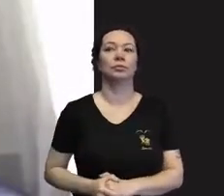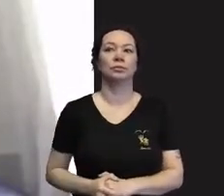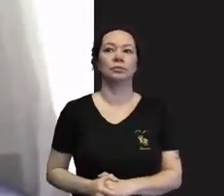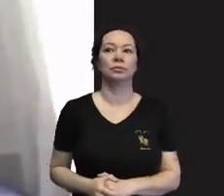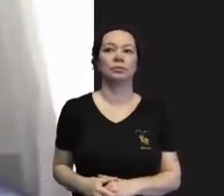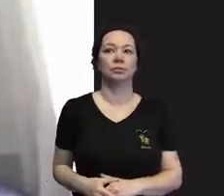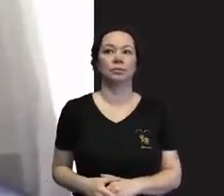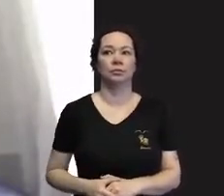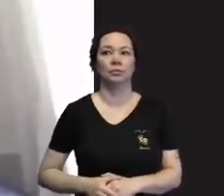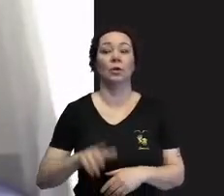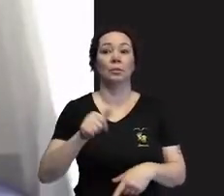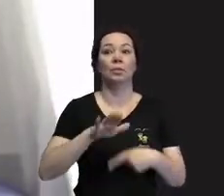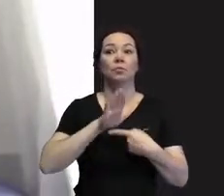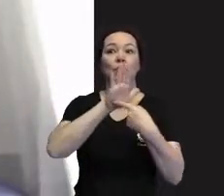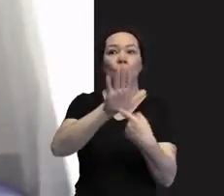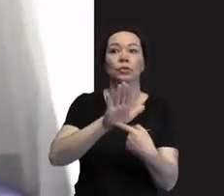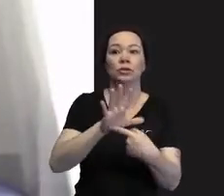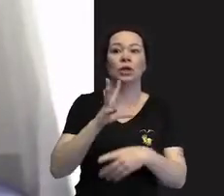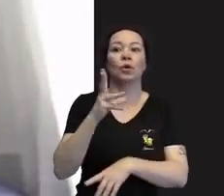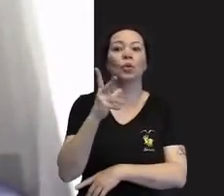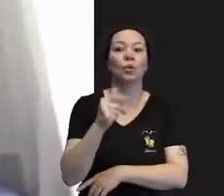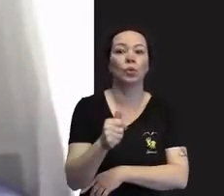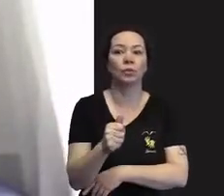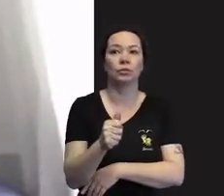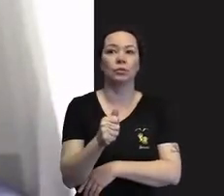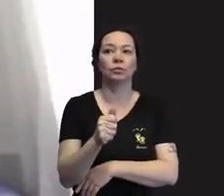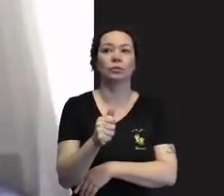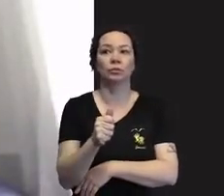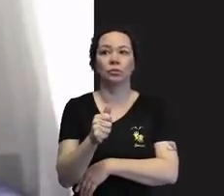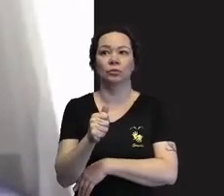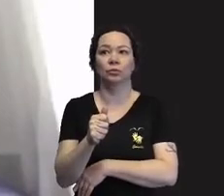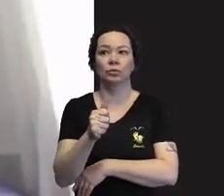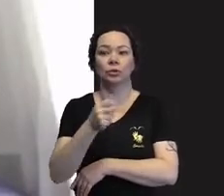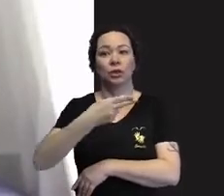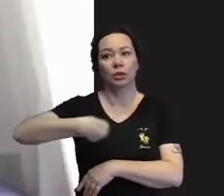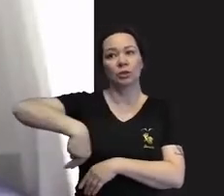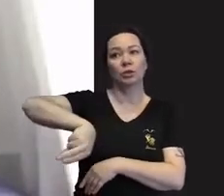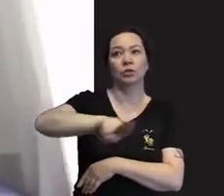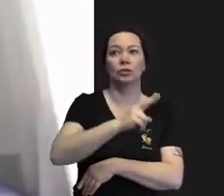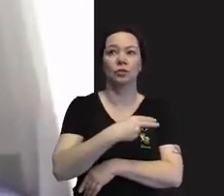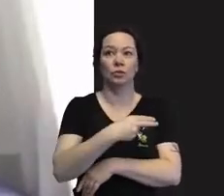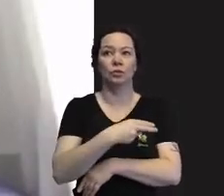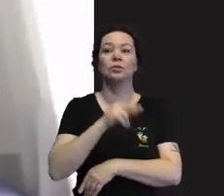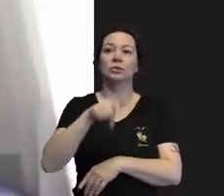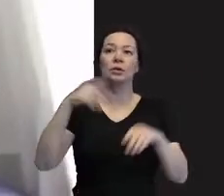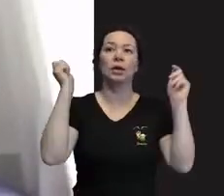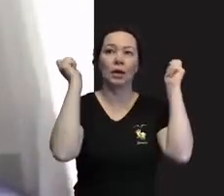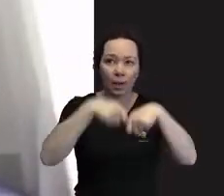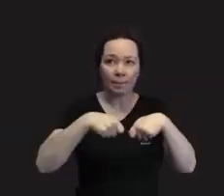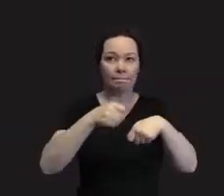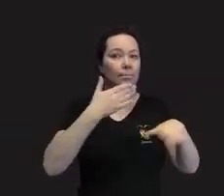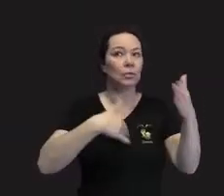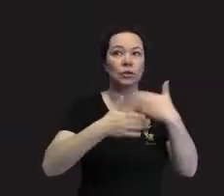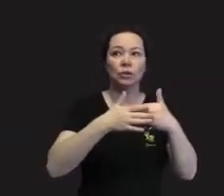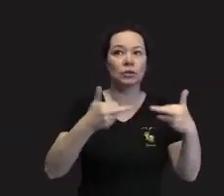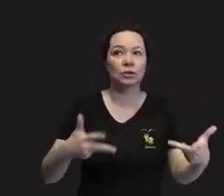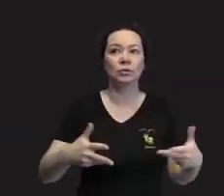para mostrar o quanto que todos nós somos capazes para tudo.